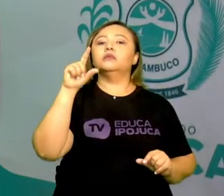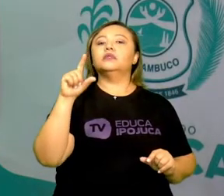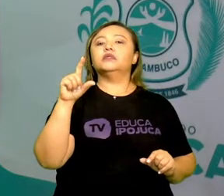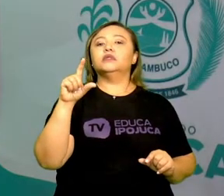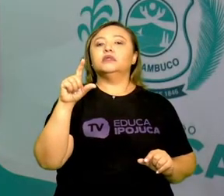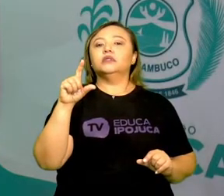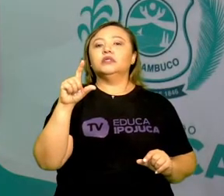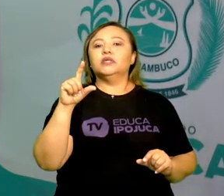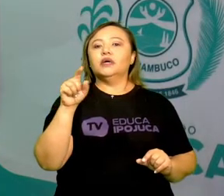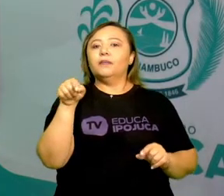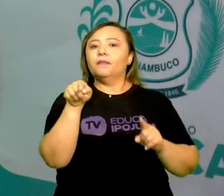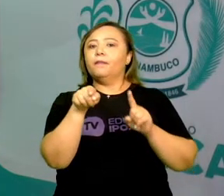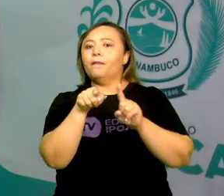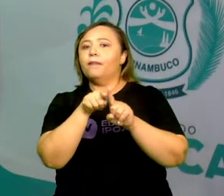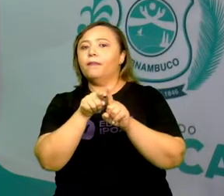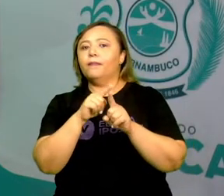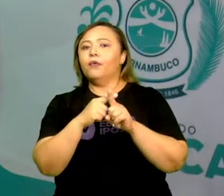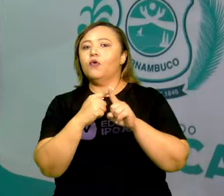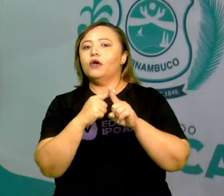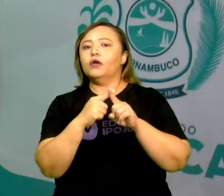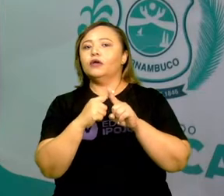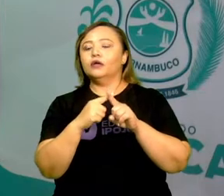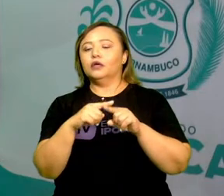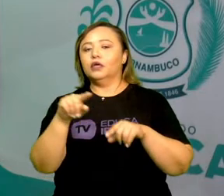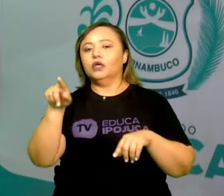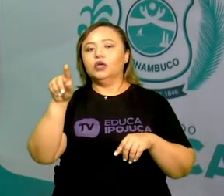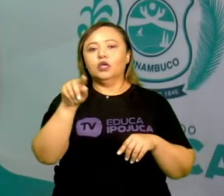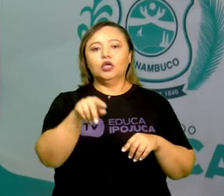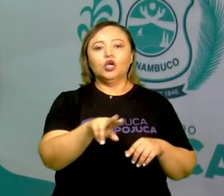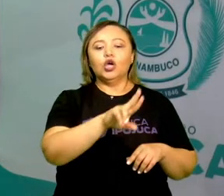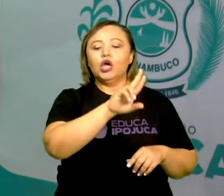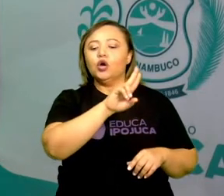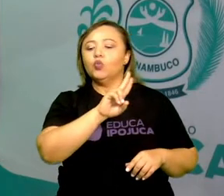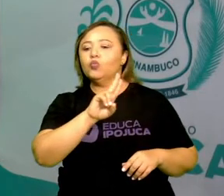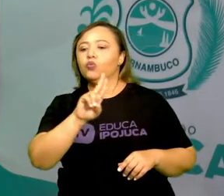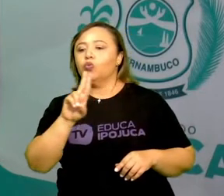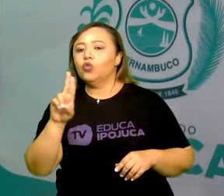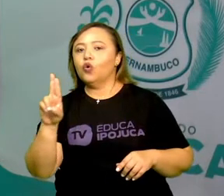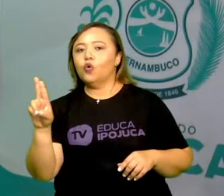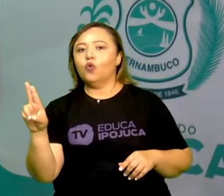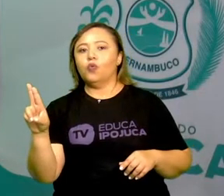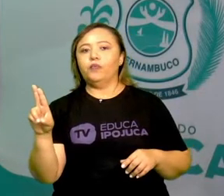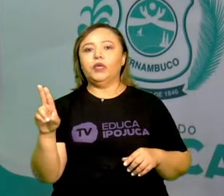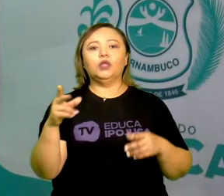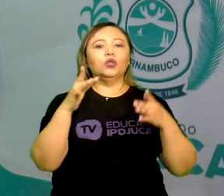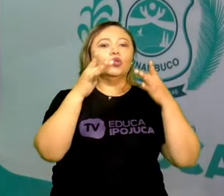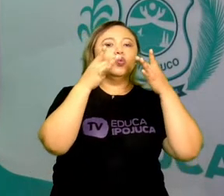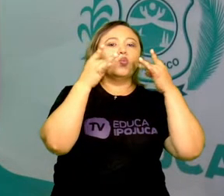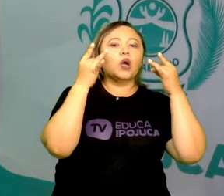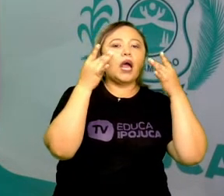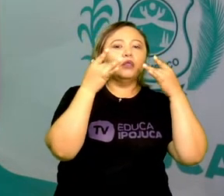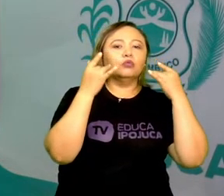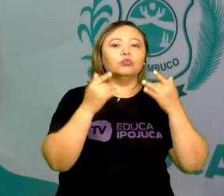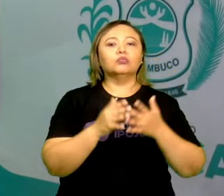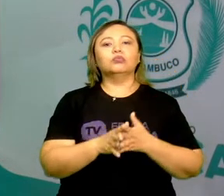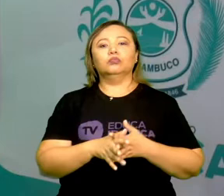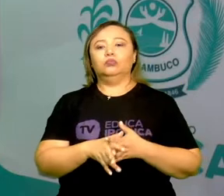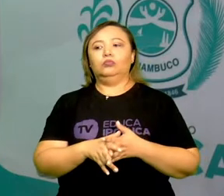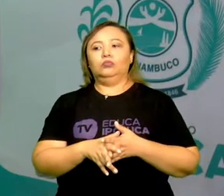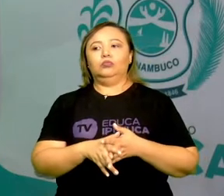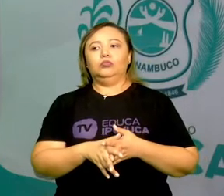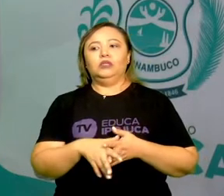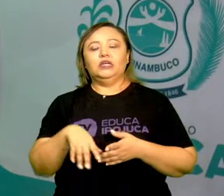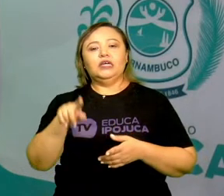palavra Tinoco está escrita com letra maiúscula? Por que está se referindo ao gato? É um